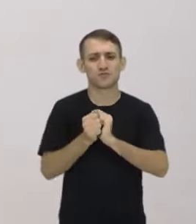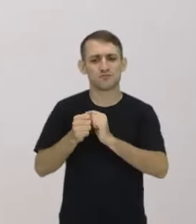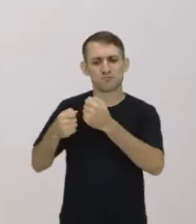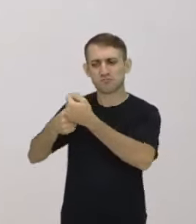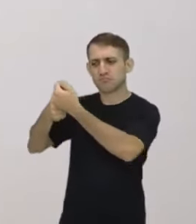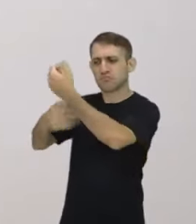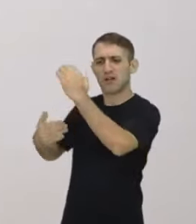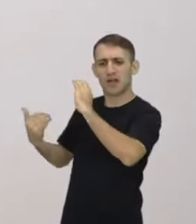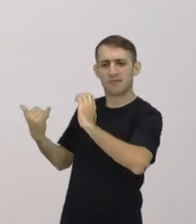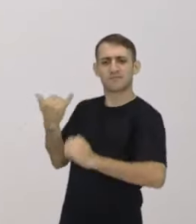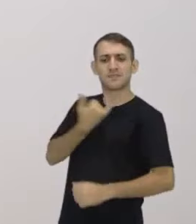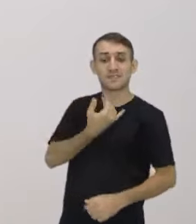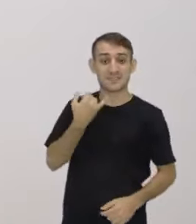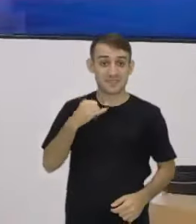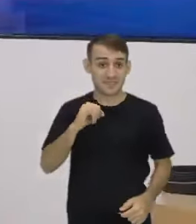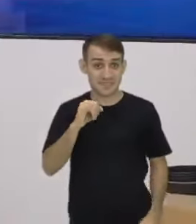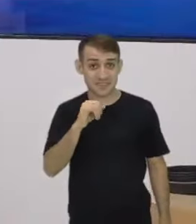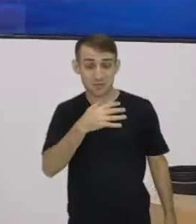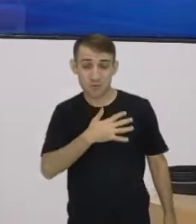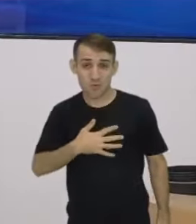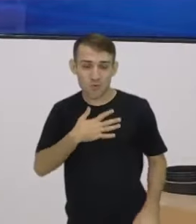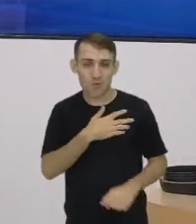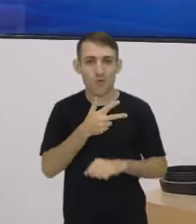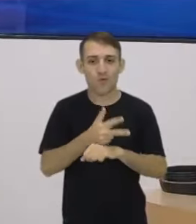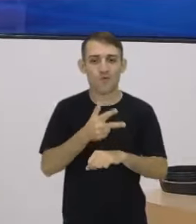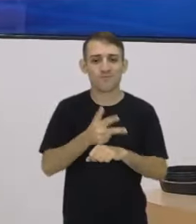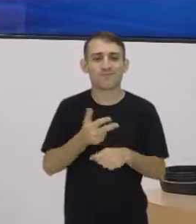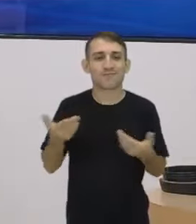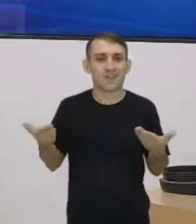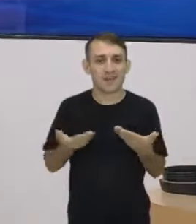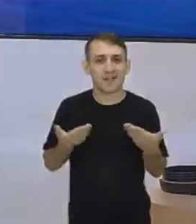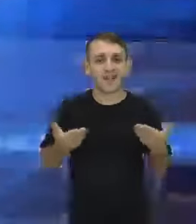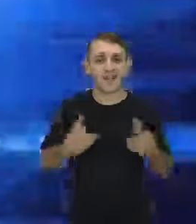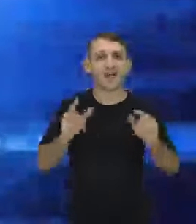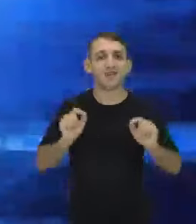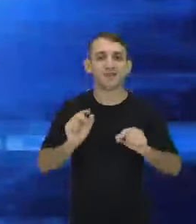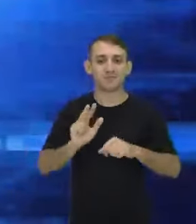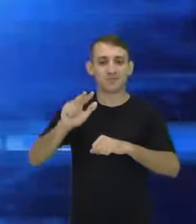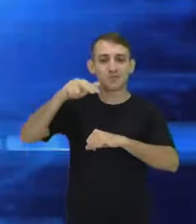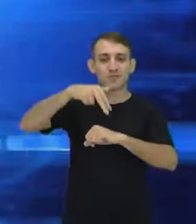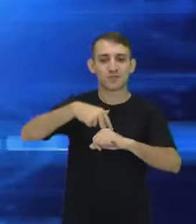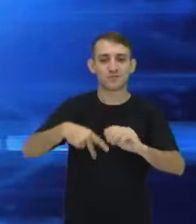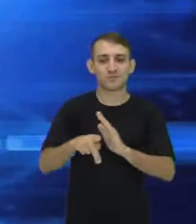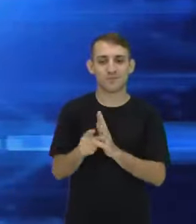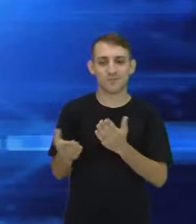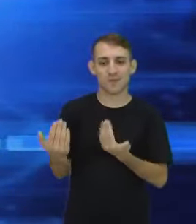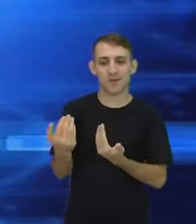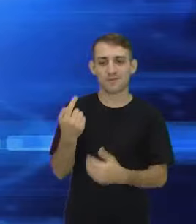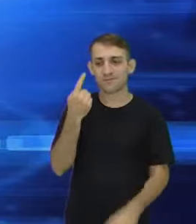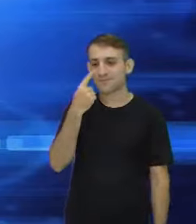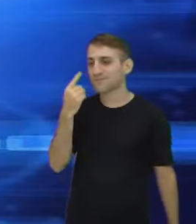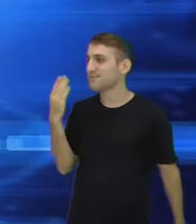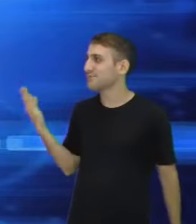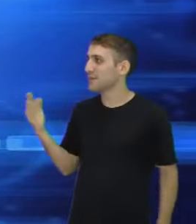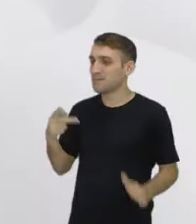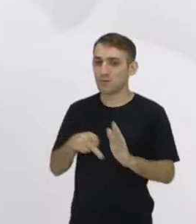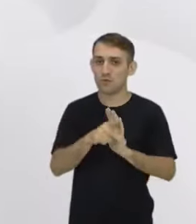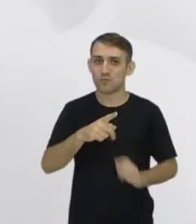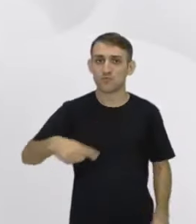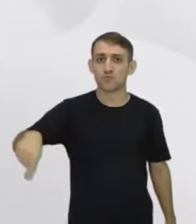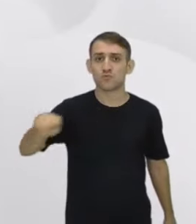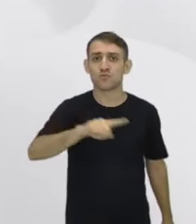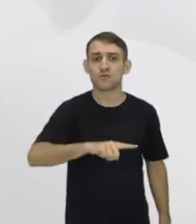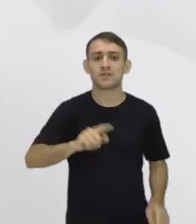aí se vocês gostaram do vídeo. Muito bem, então, agora é hora do protagonismo juvenil na tela, o protagonismo de vocês. Então,